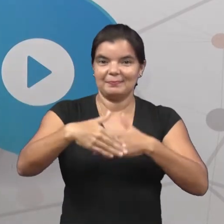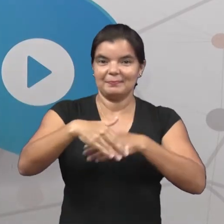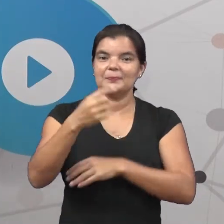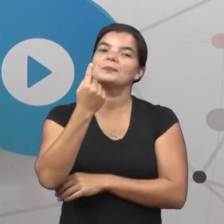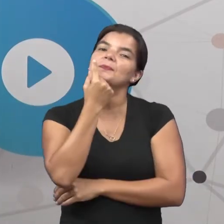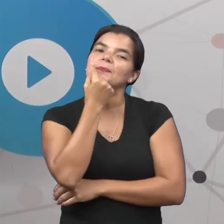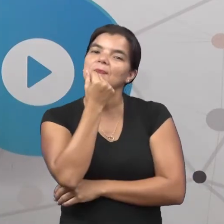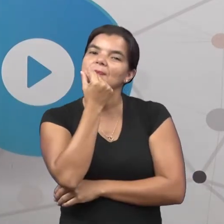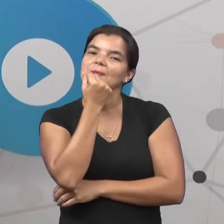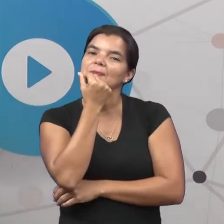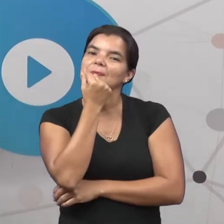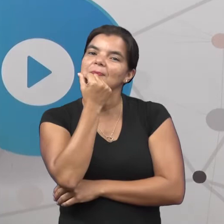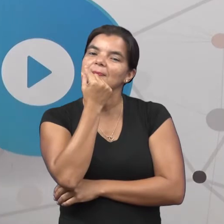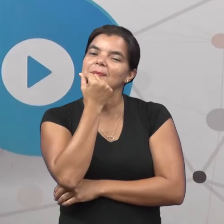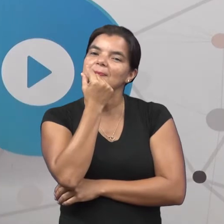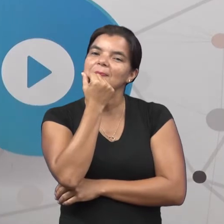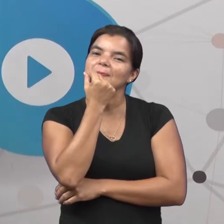lápis.